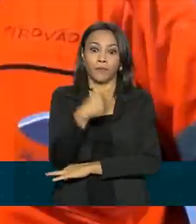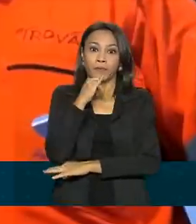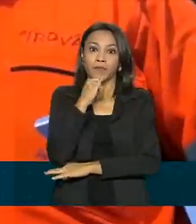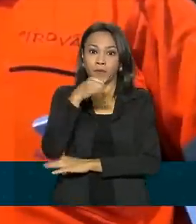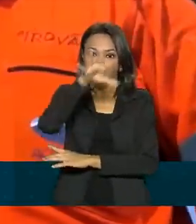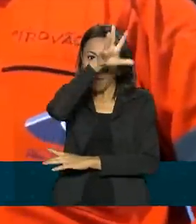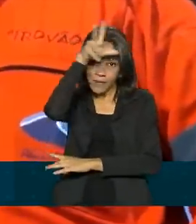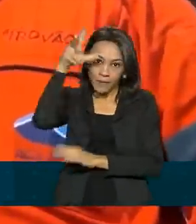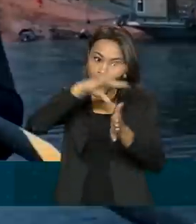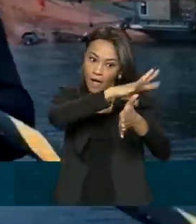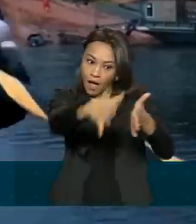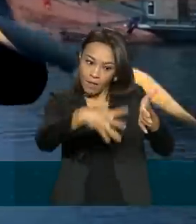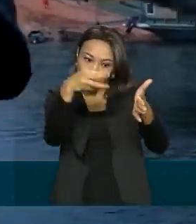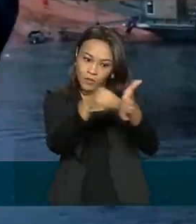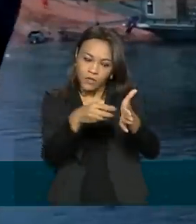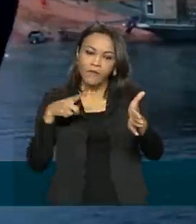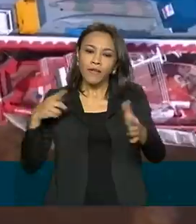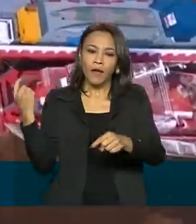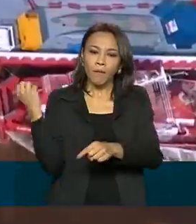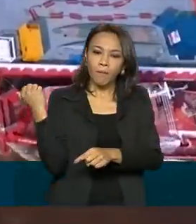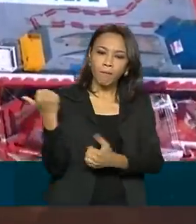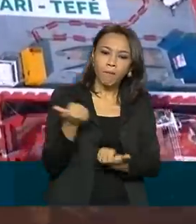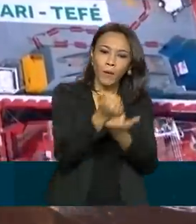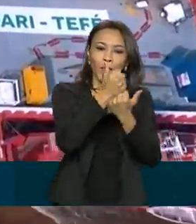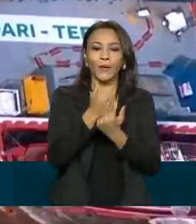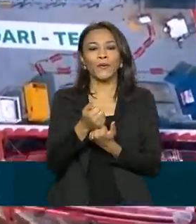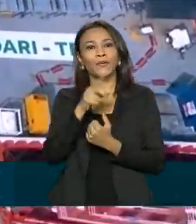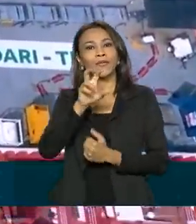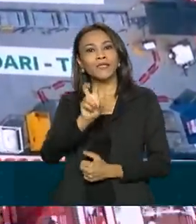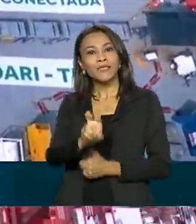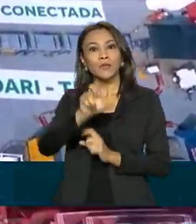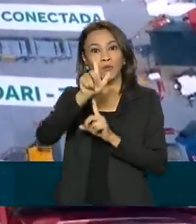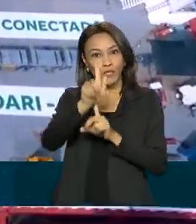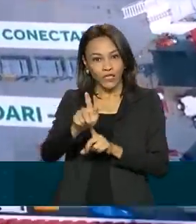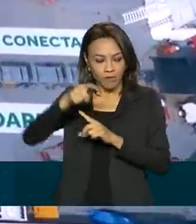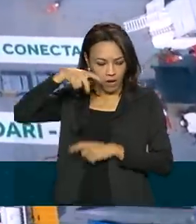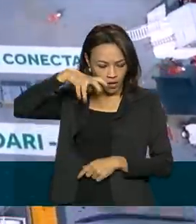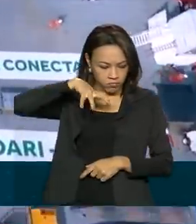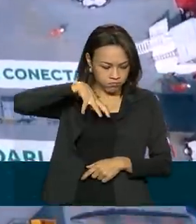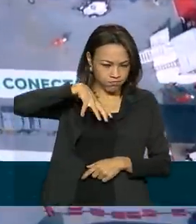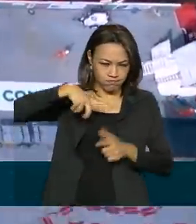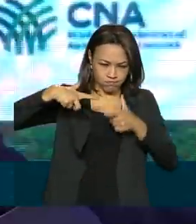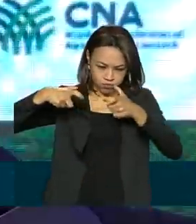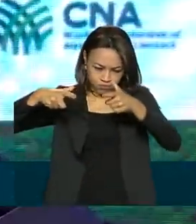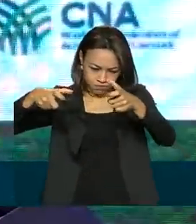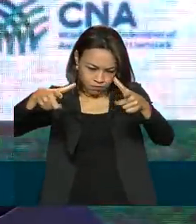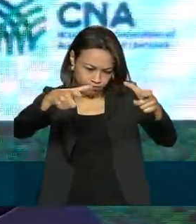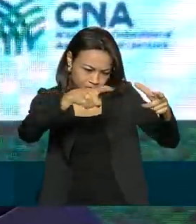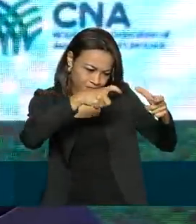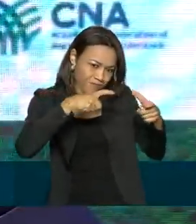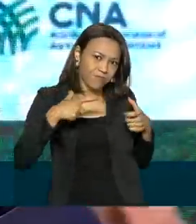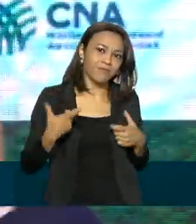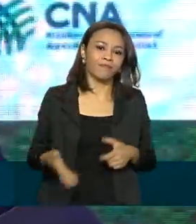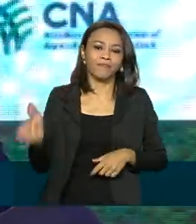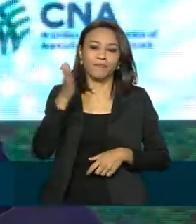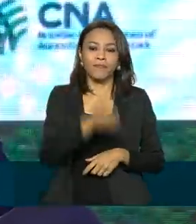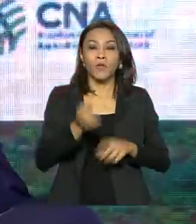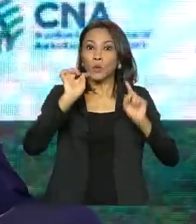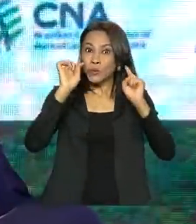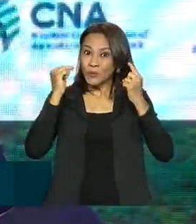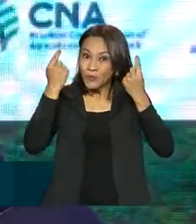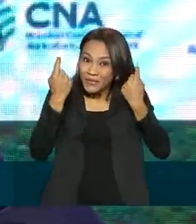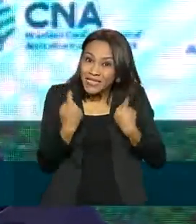amazônica, terá o apoio da tecnologia 5G, com maior alcance e velocidade. O maior desafio na Amazônia,